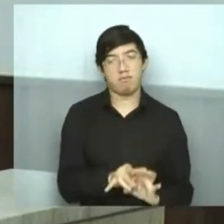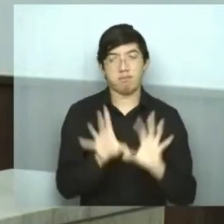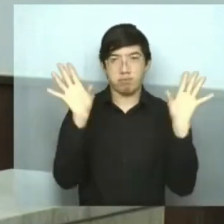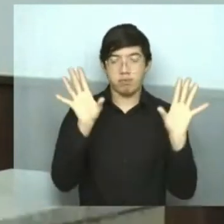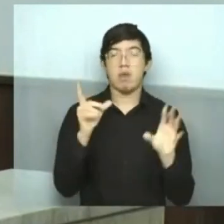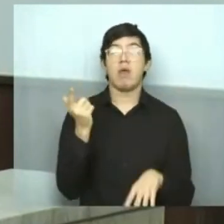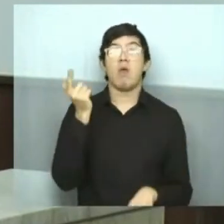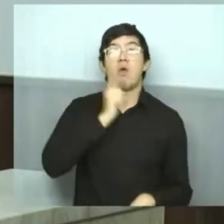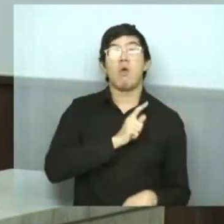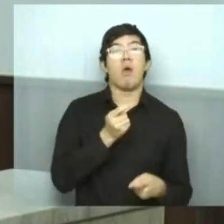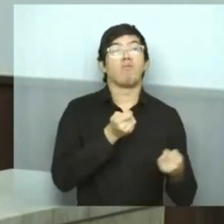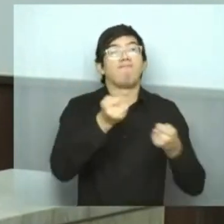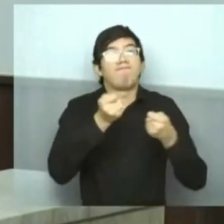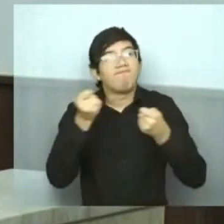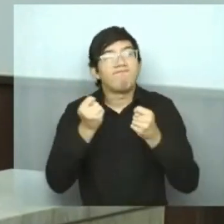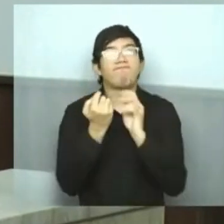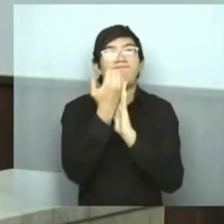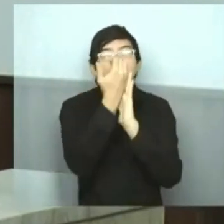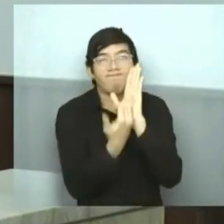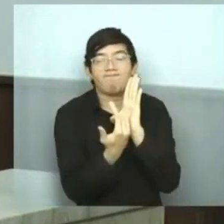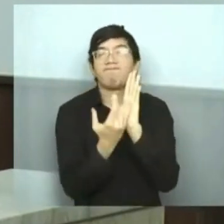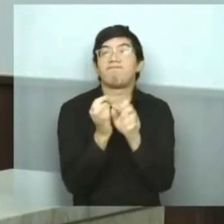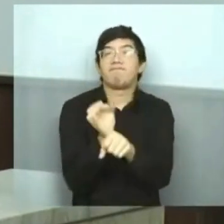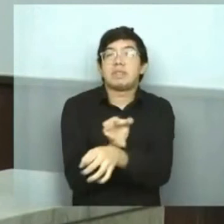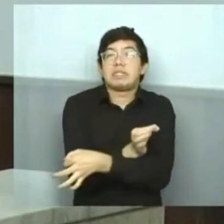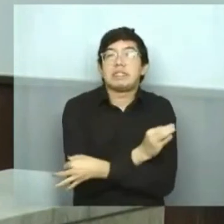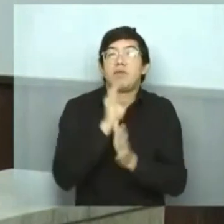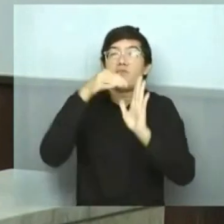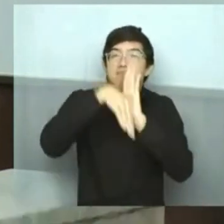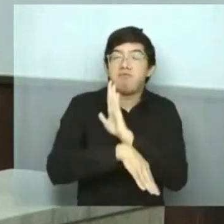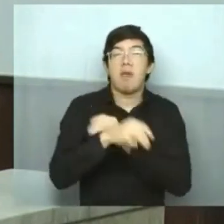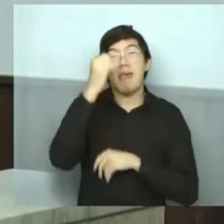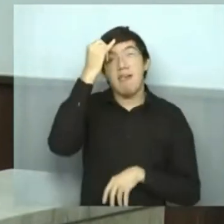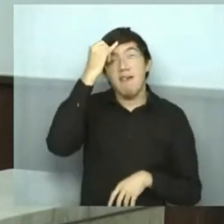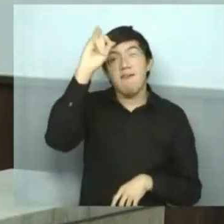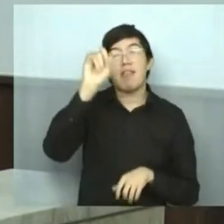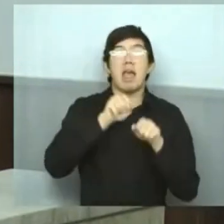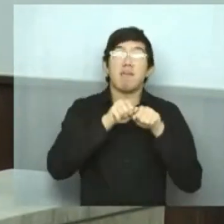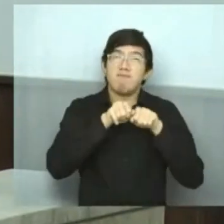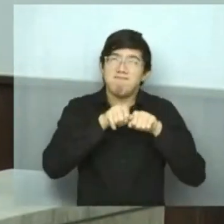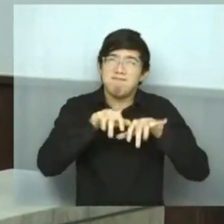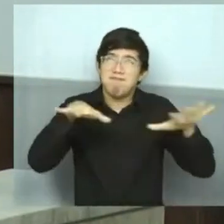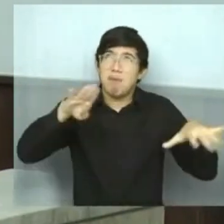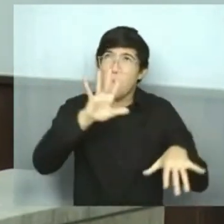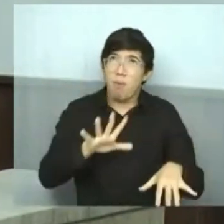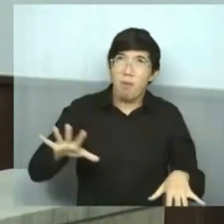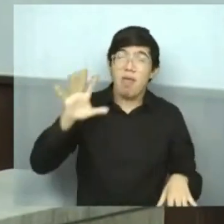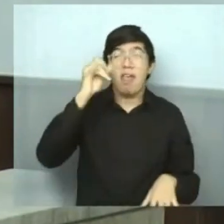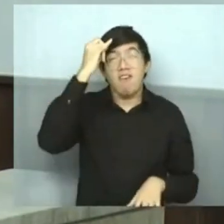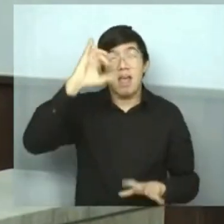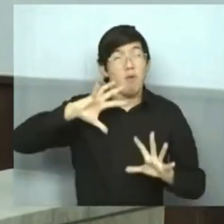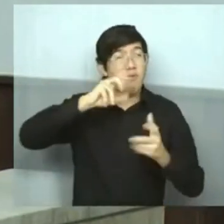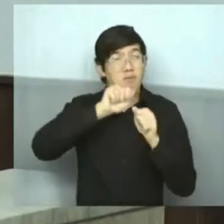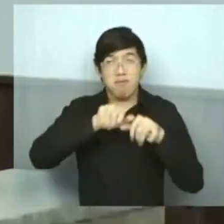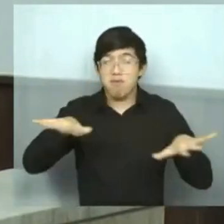poder controlar esse surto e fazer com que ele não se transforme em uma epidemia ou uma pandemia, porque nós nem saímos ainda